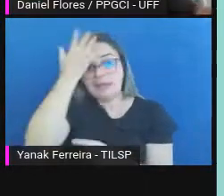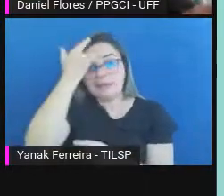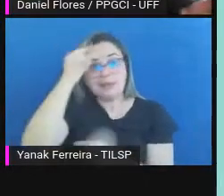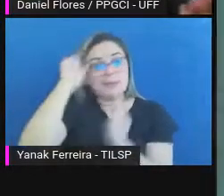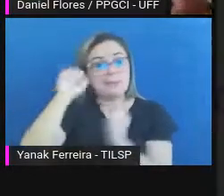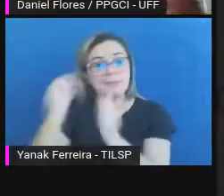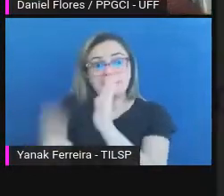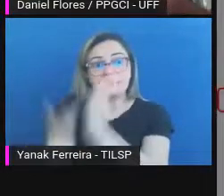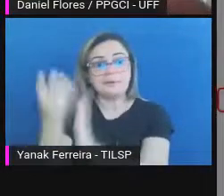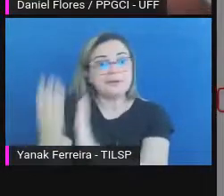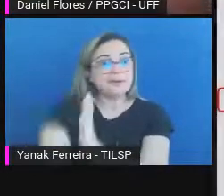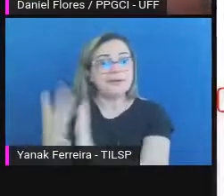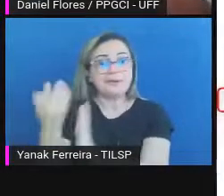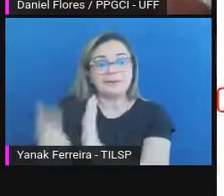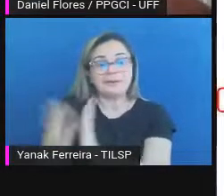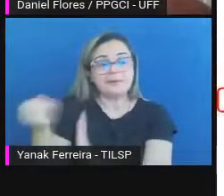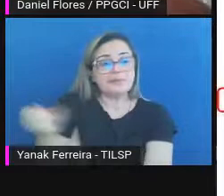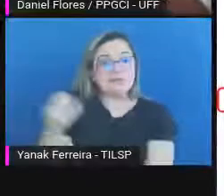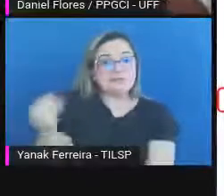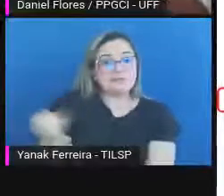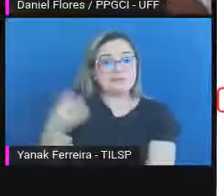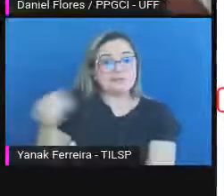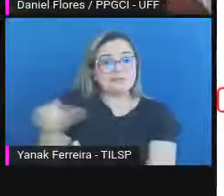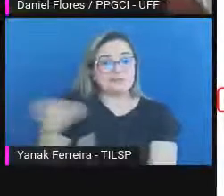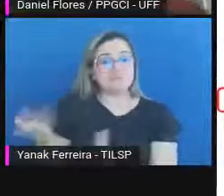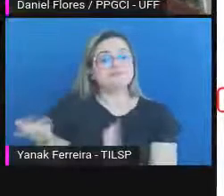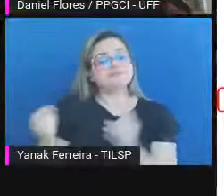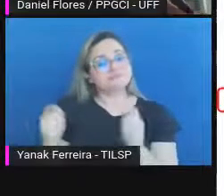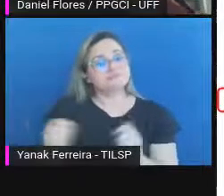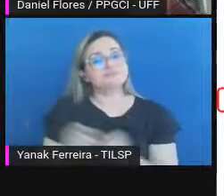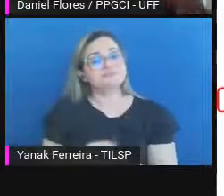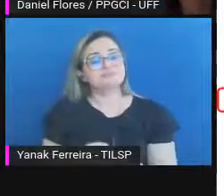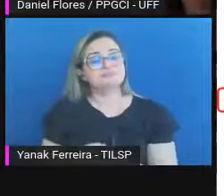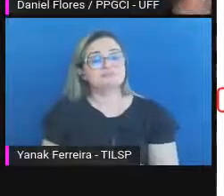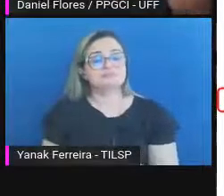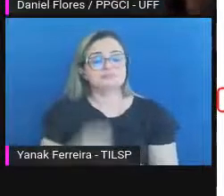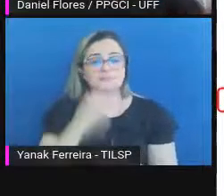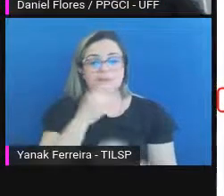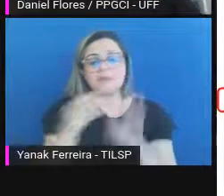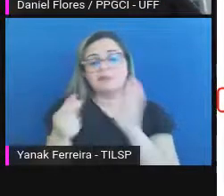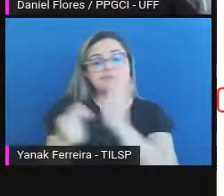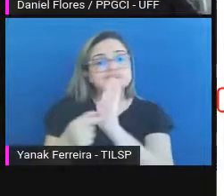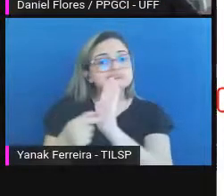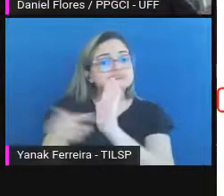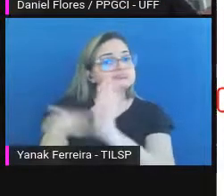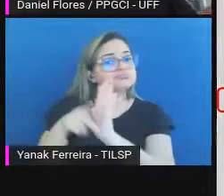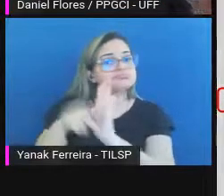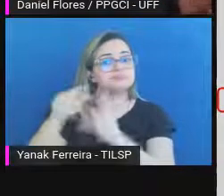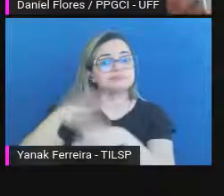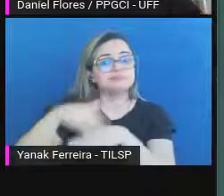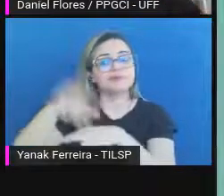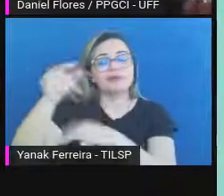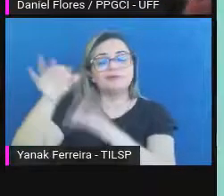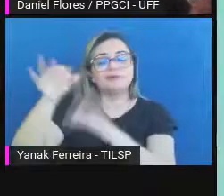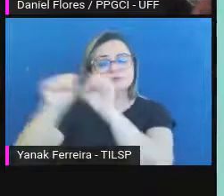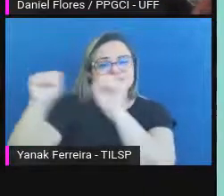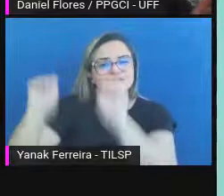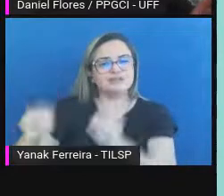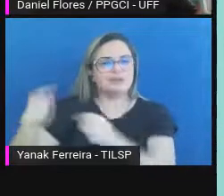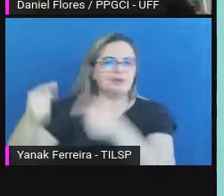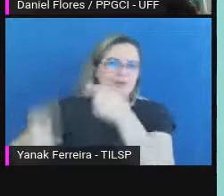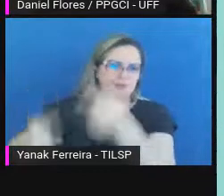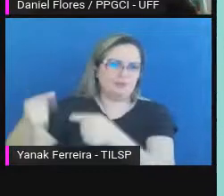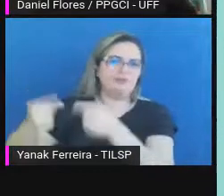alimentados automaticamente pelo Pronom, que é um sistema de políticas, mas que